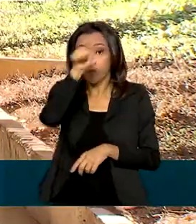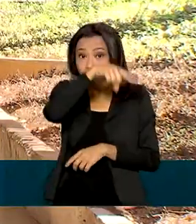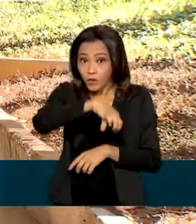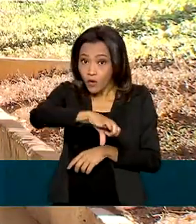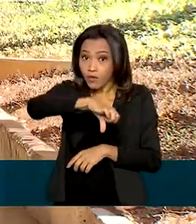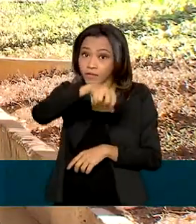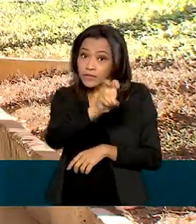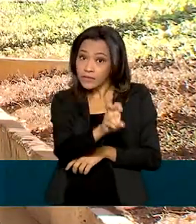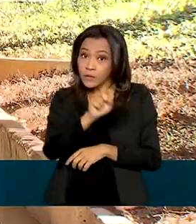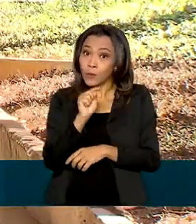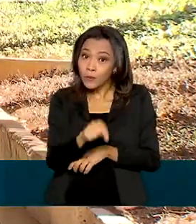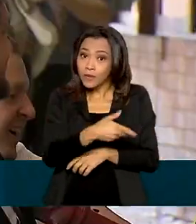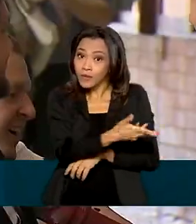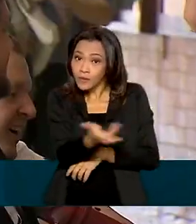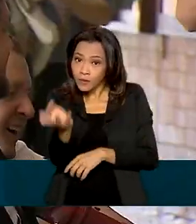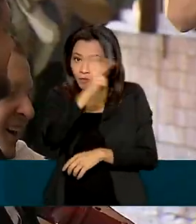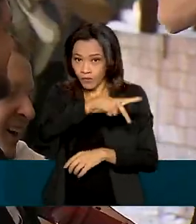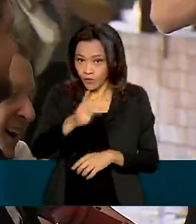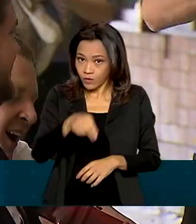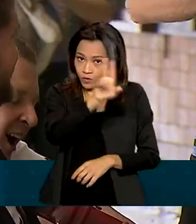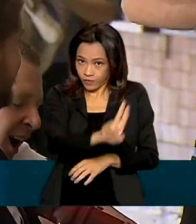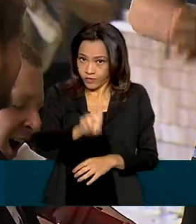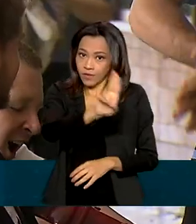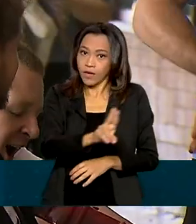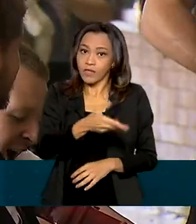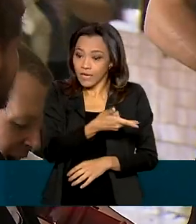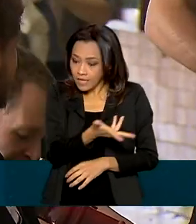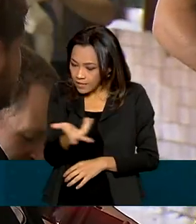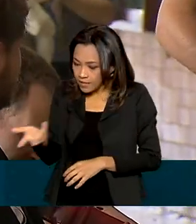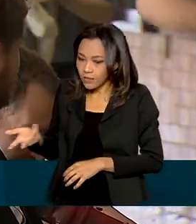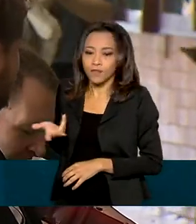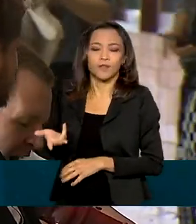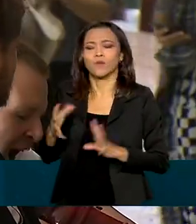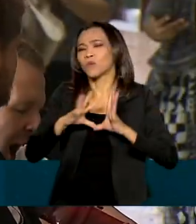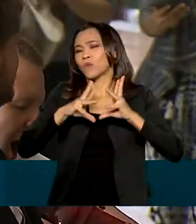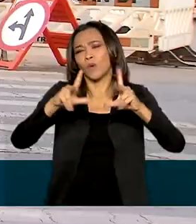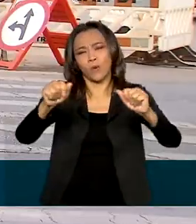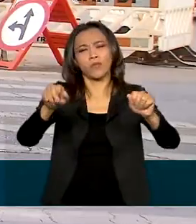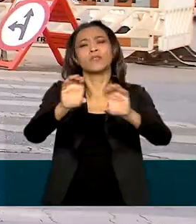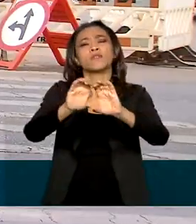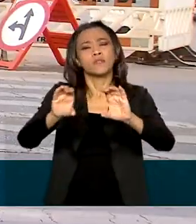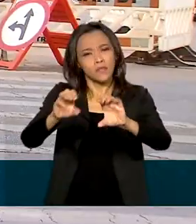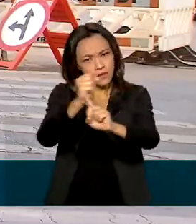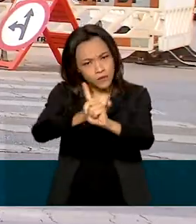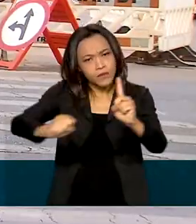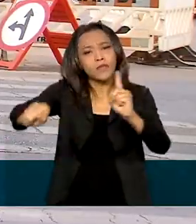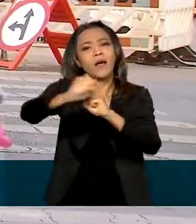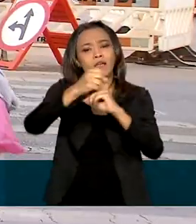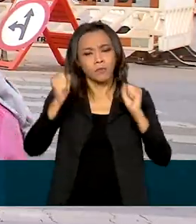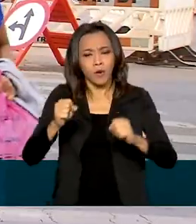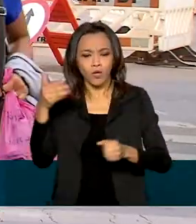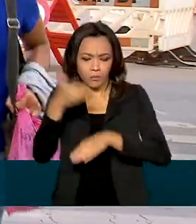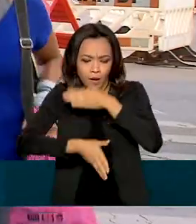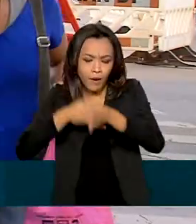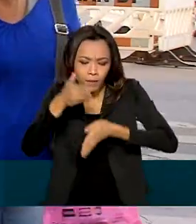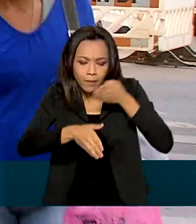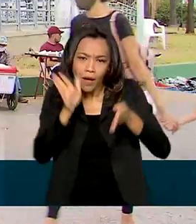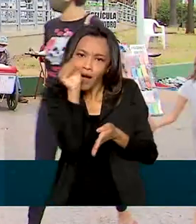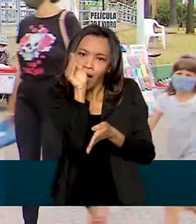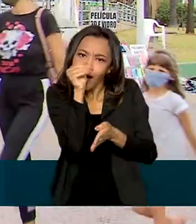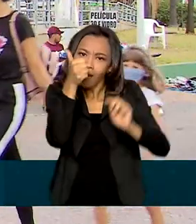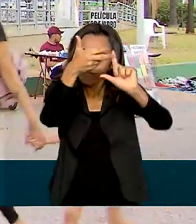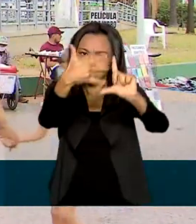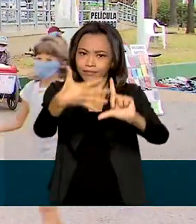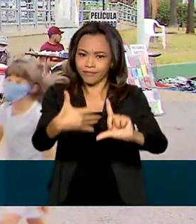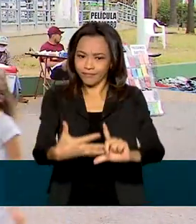professores universitários. Além desse público, toda a sociedade poderá acessar o Eduplay sem restrição.